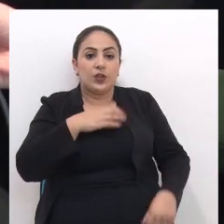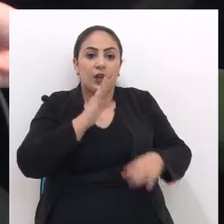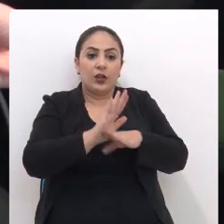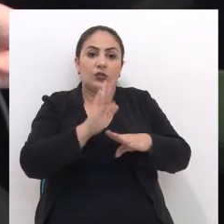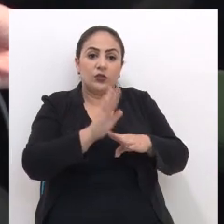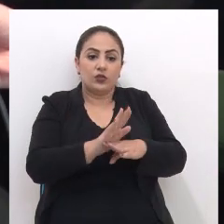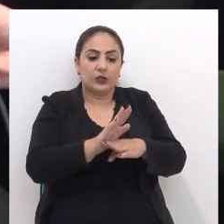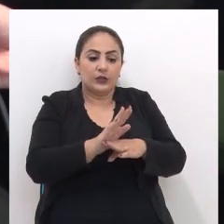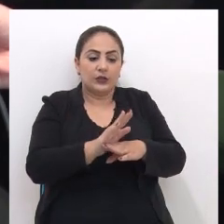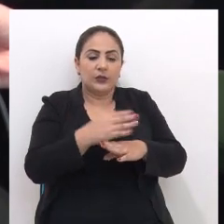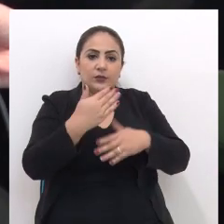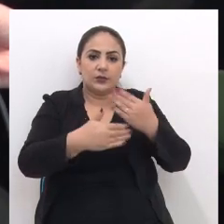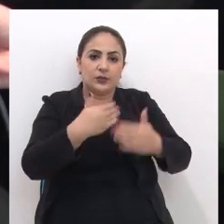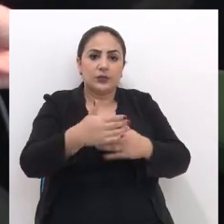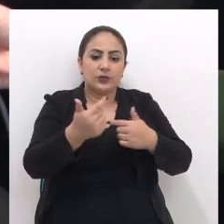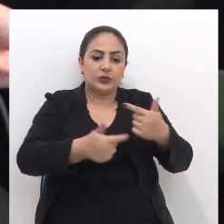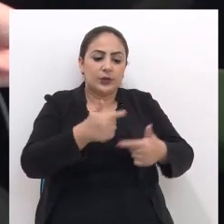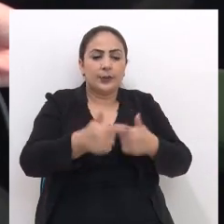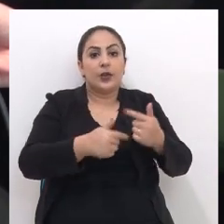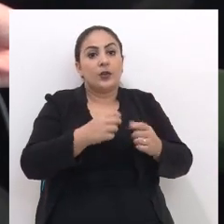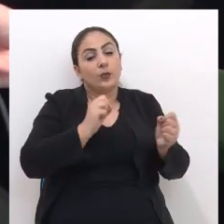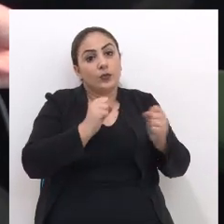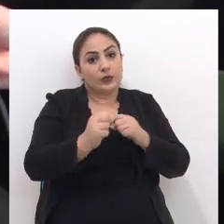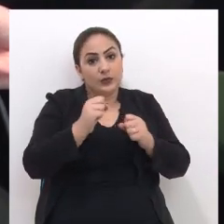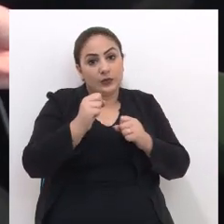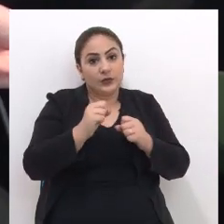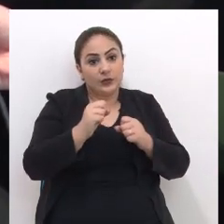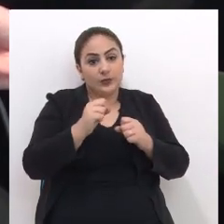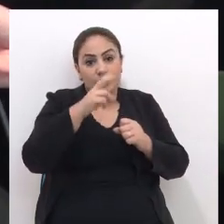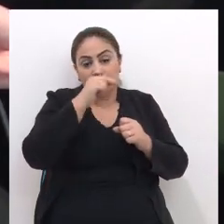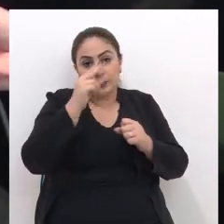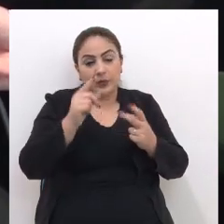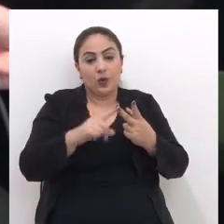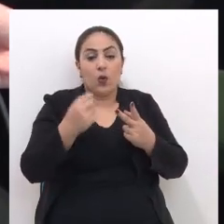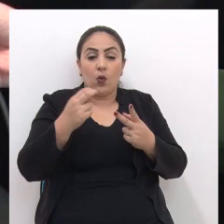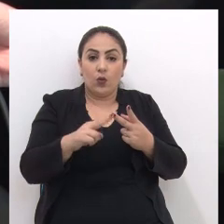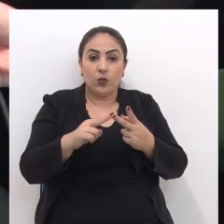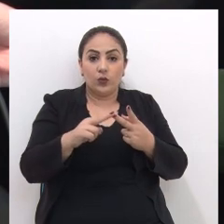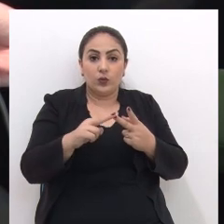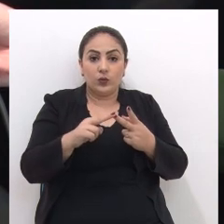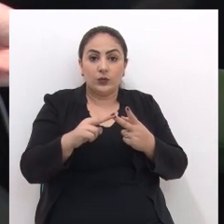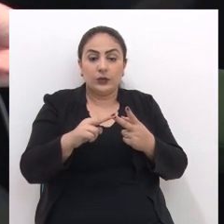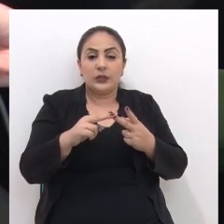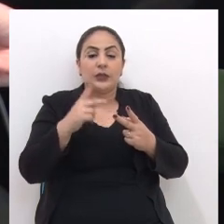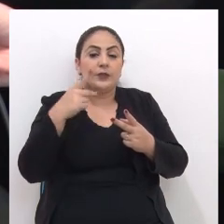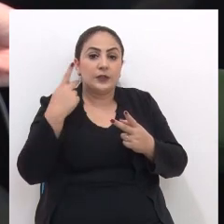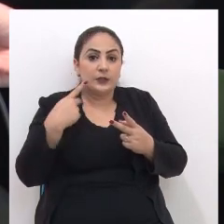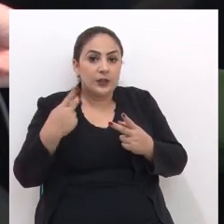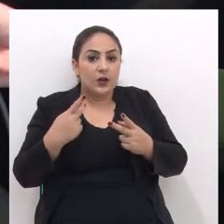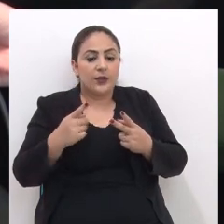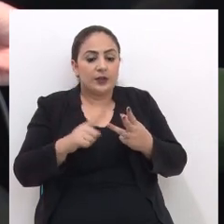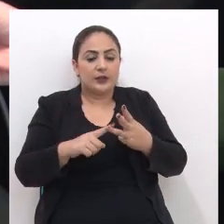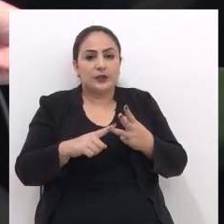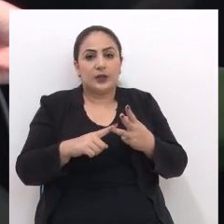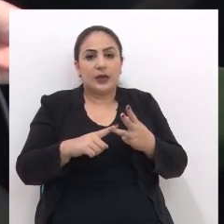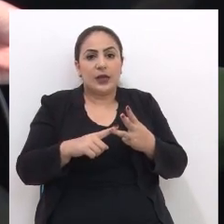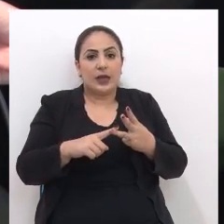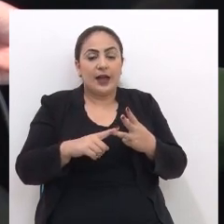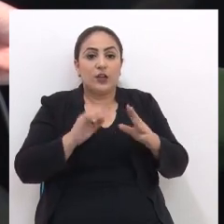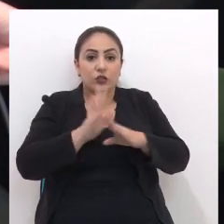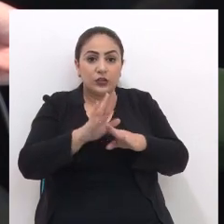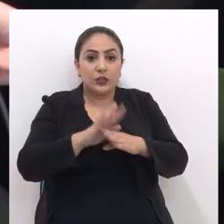Contribuir Com a sequência Do trabalho Tanto do poder legislativo Quanto do poder executivo E desta forma